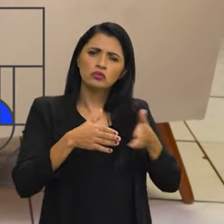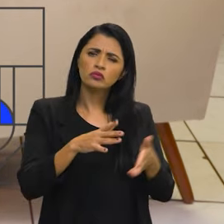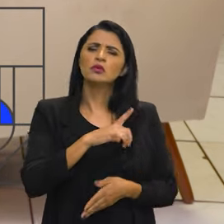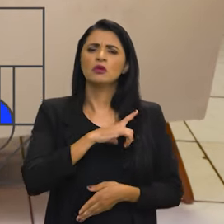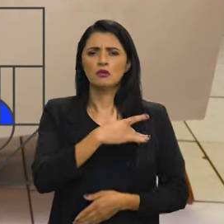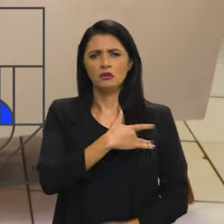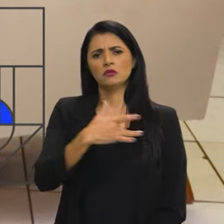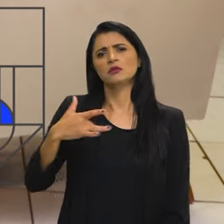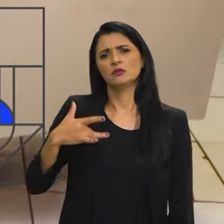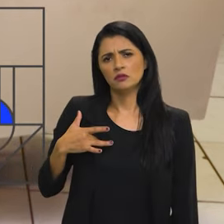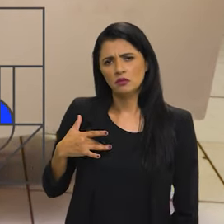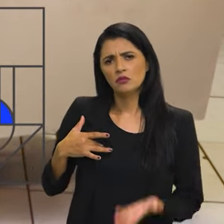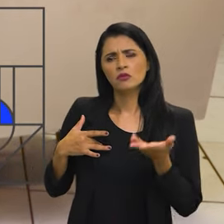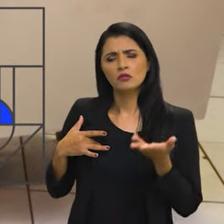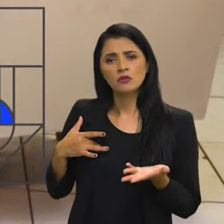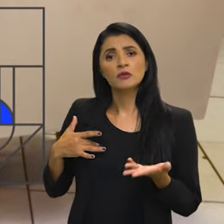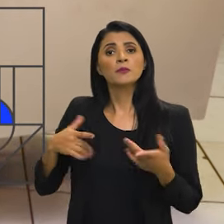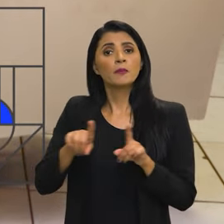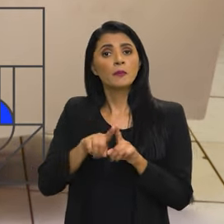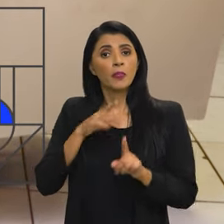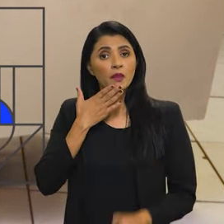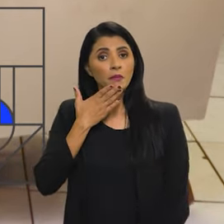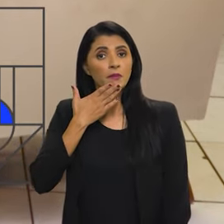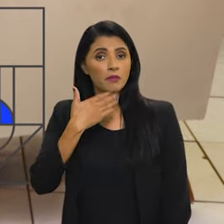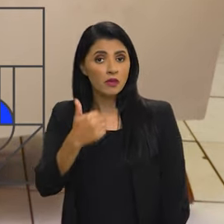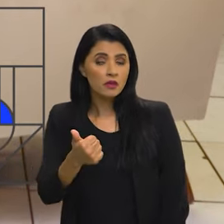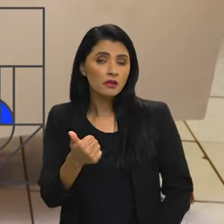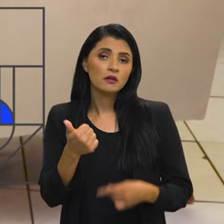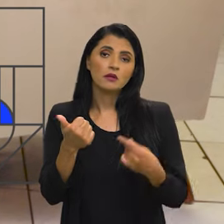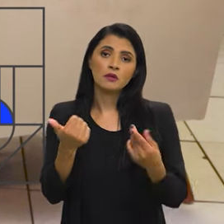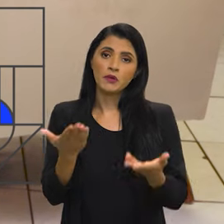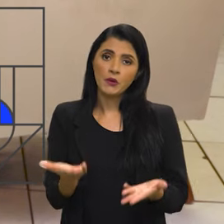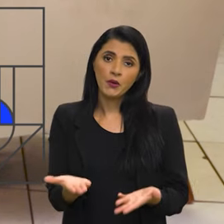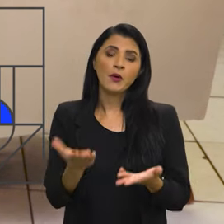também de nós termos uma melhor